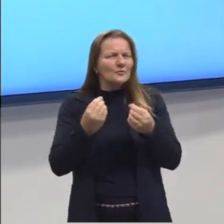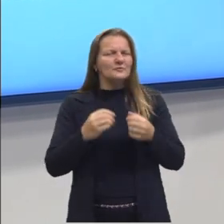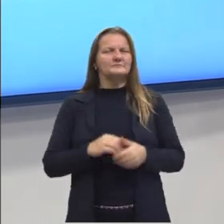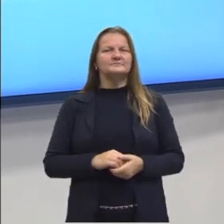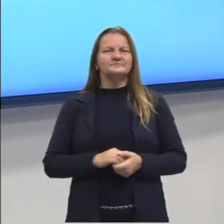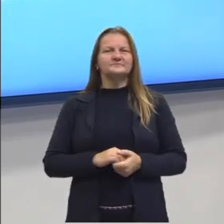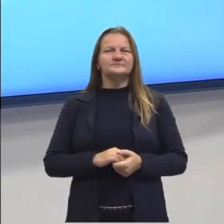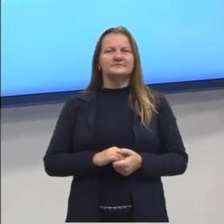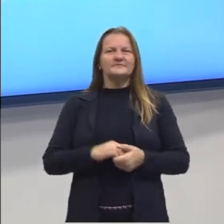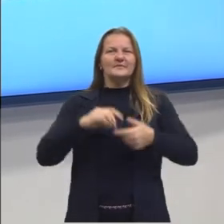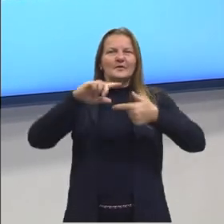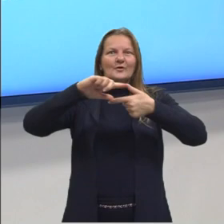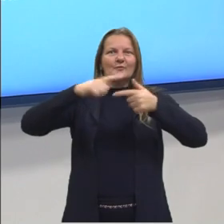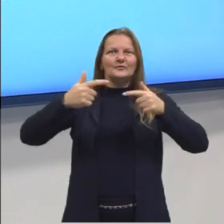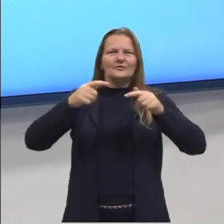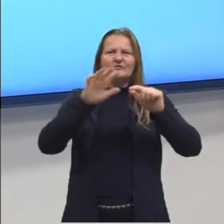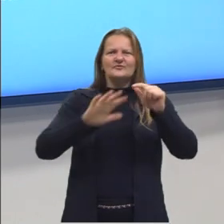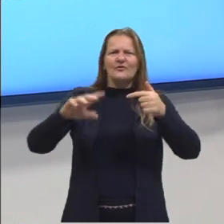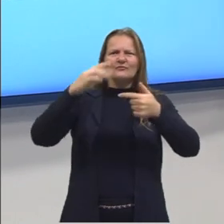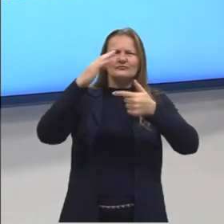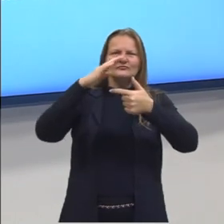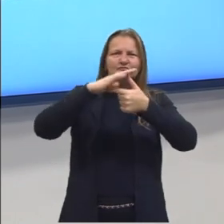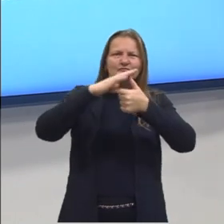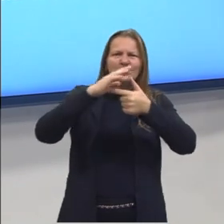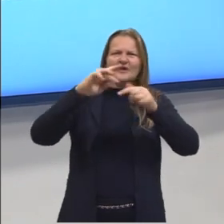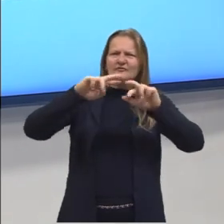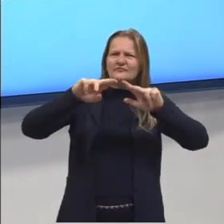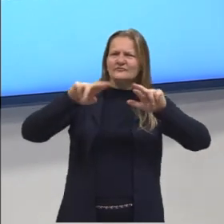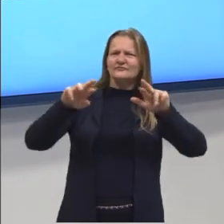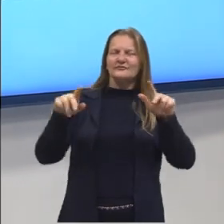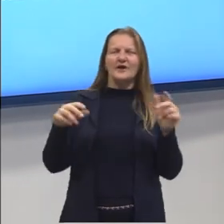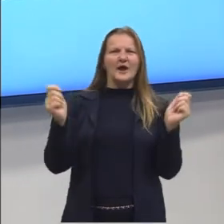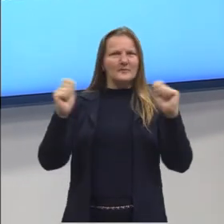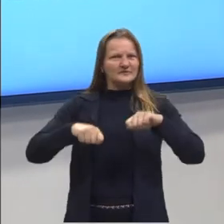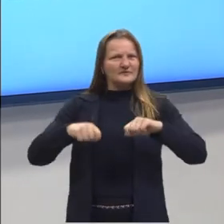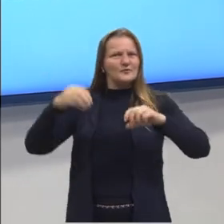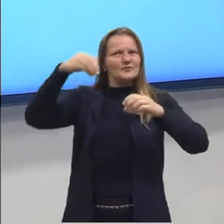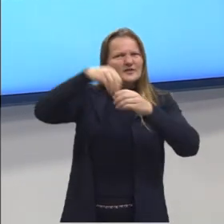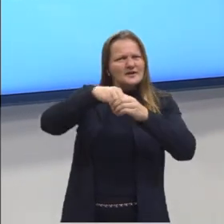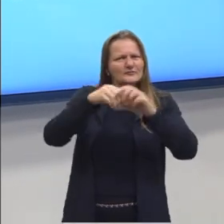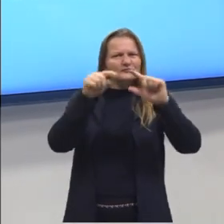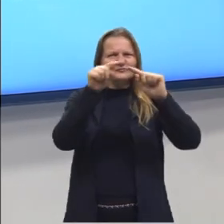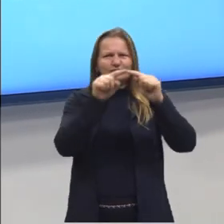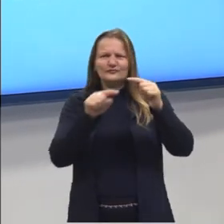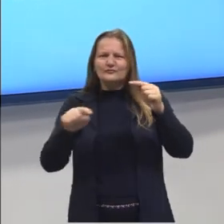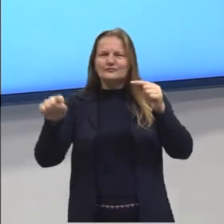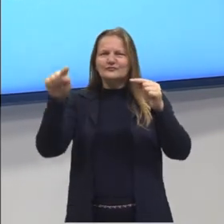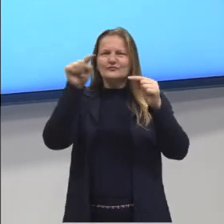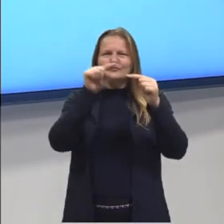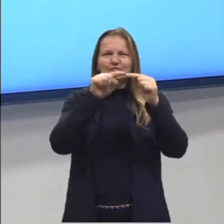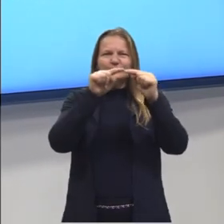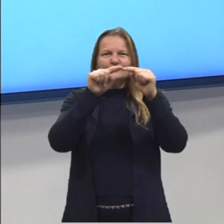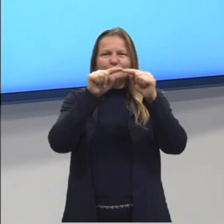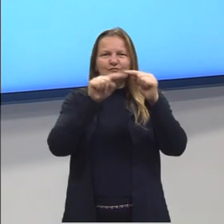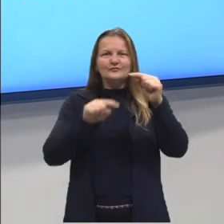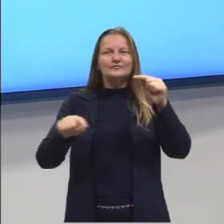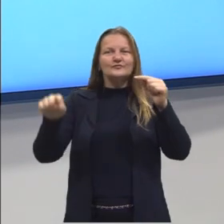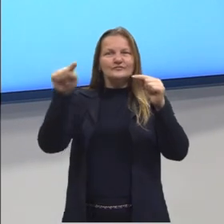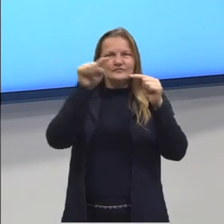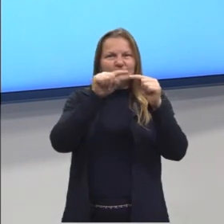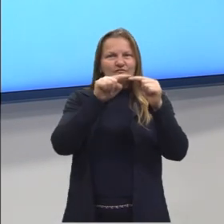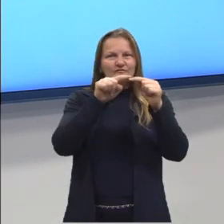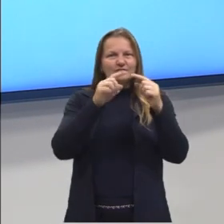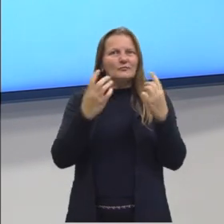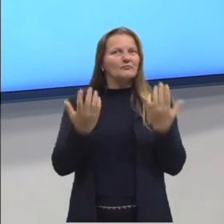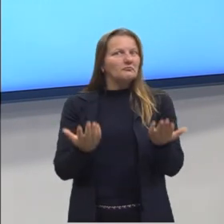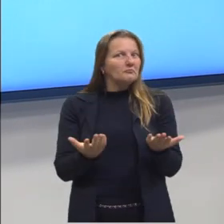mas quero que vocês pensem aí, será que é possível calcularmos ali e ter a trigonometria em um